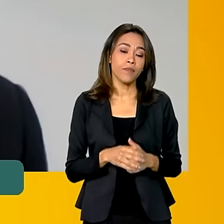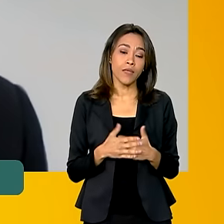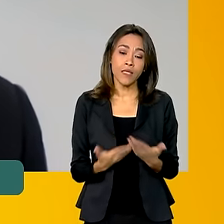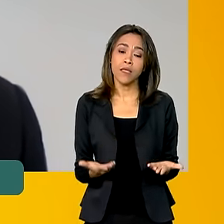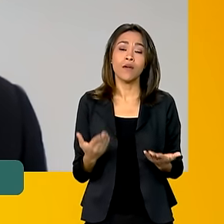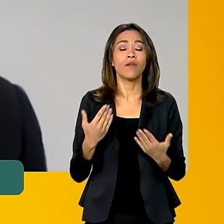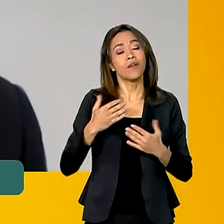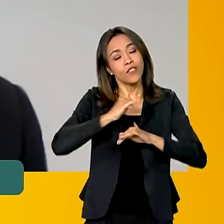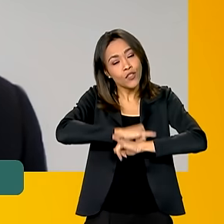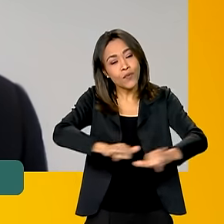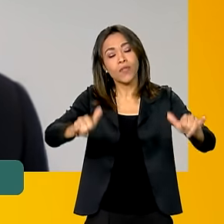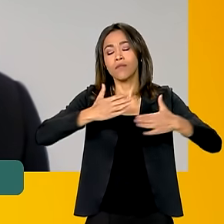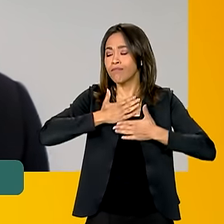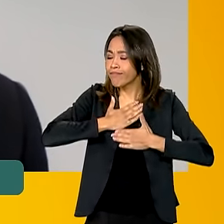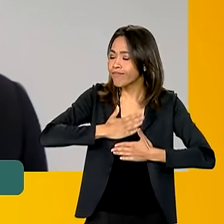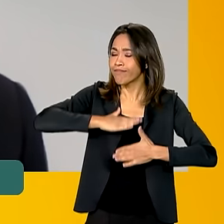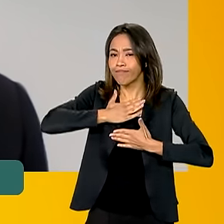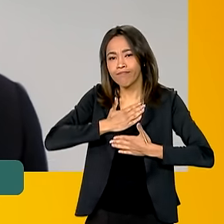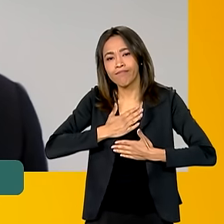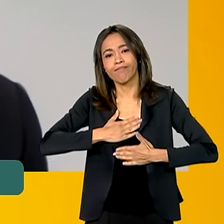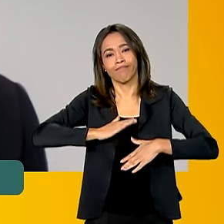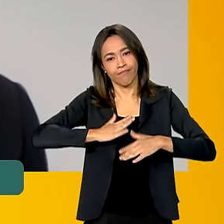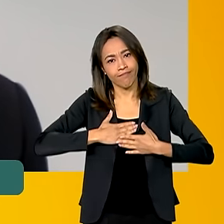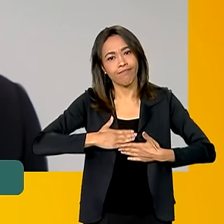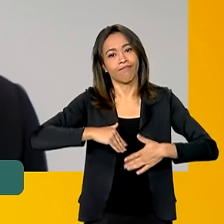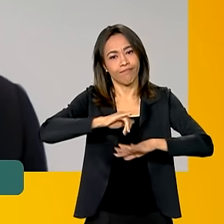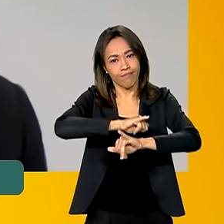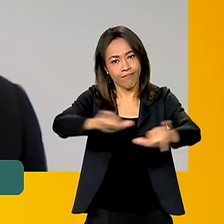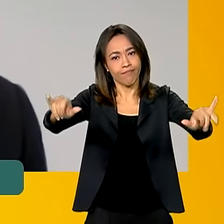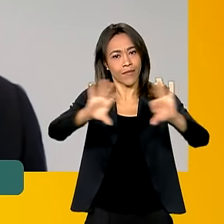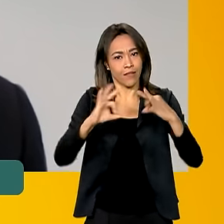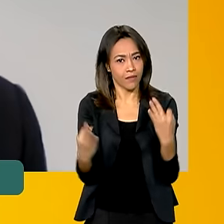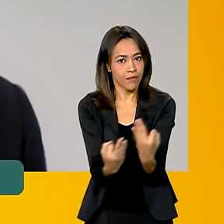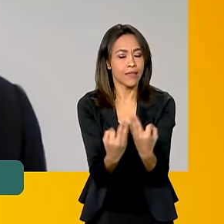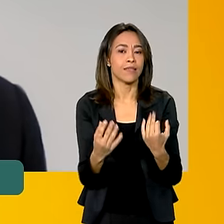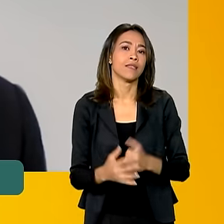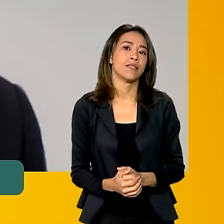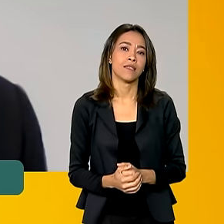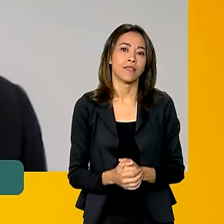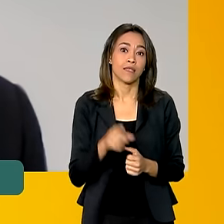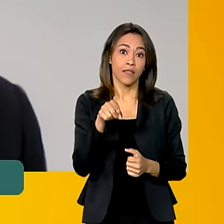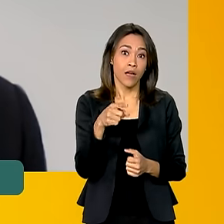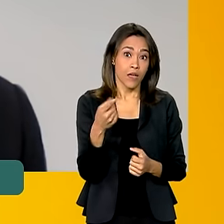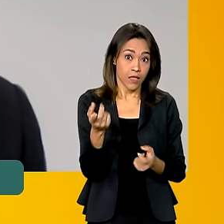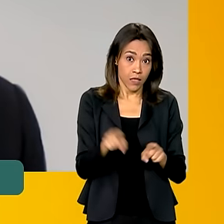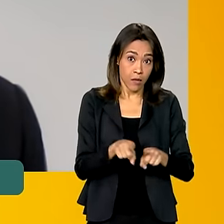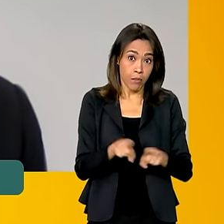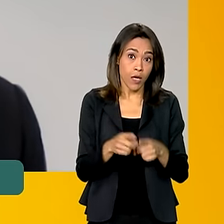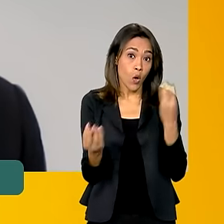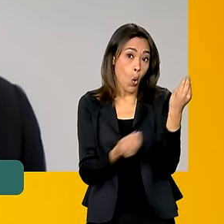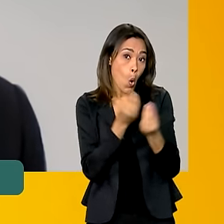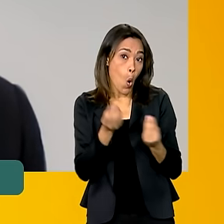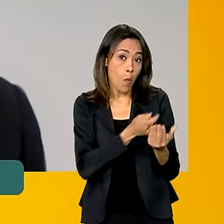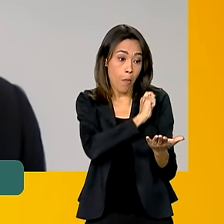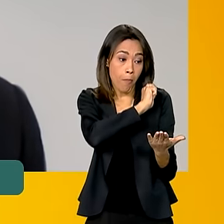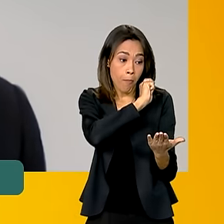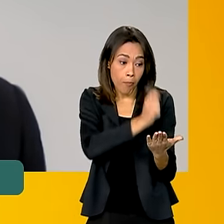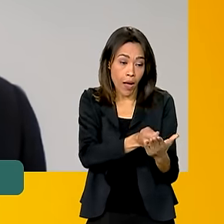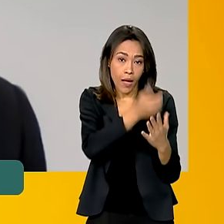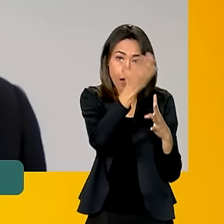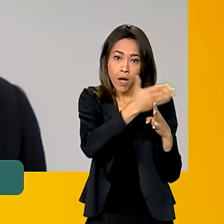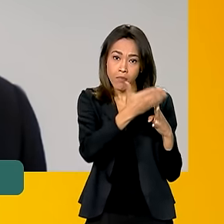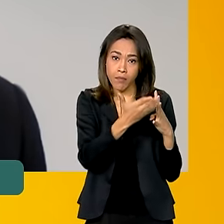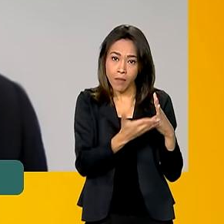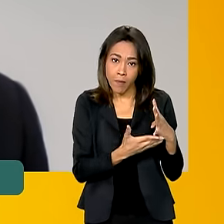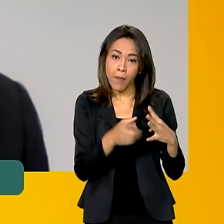tranquilizar, a gente tem aí, falando de identificação, falando de forma de pagamento, as soluções que a Caixa já